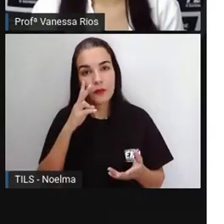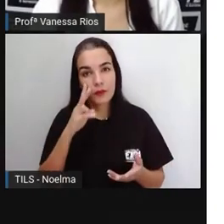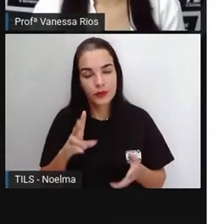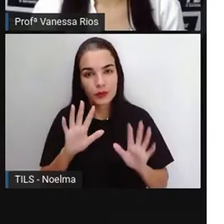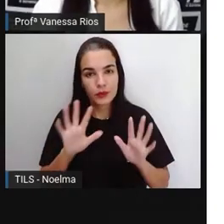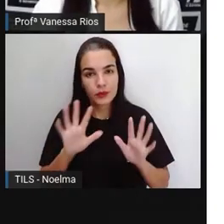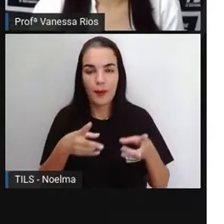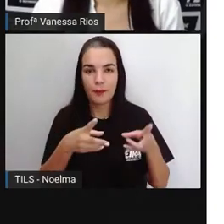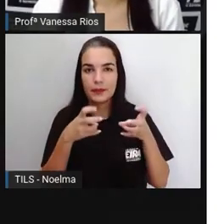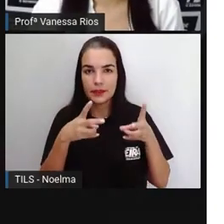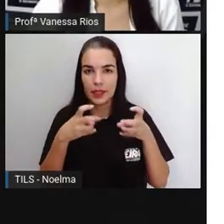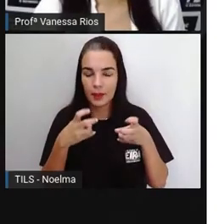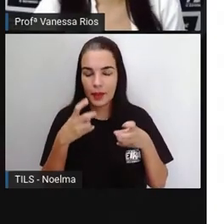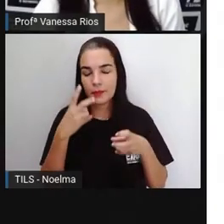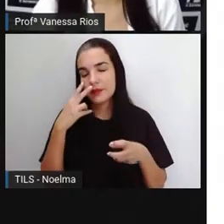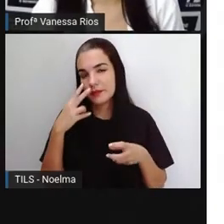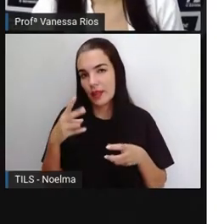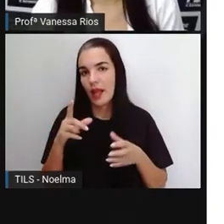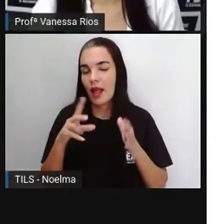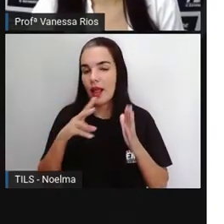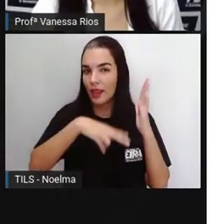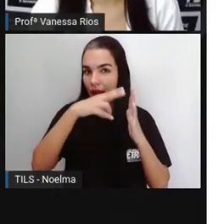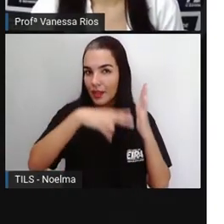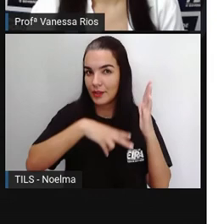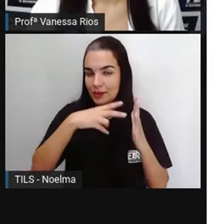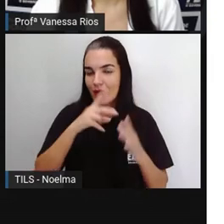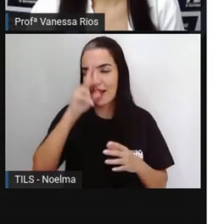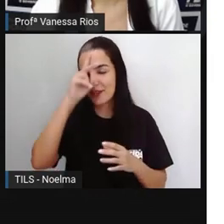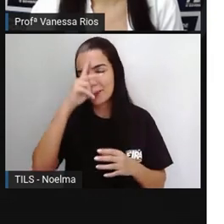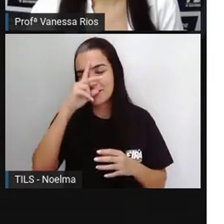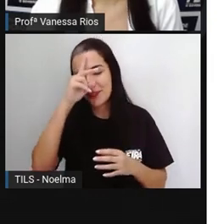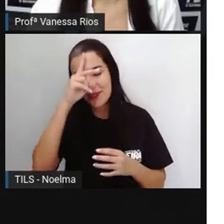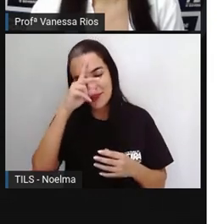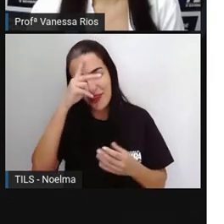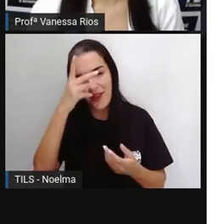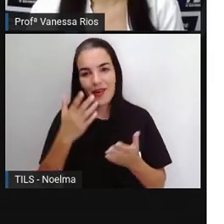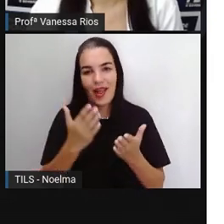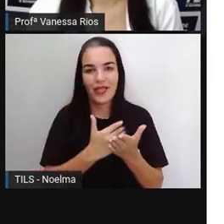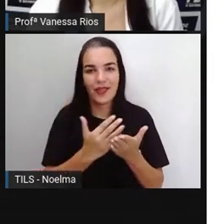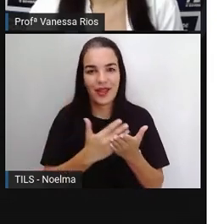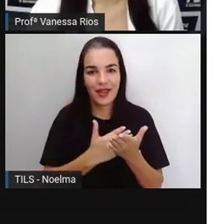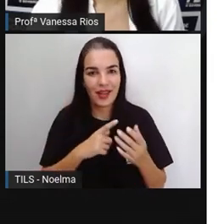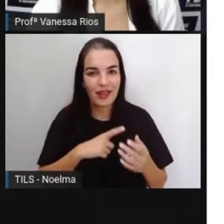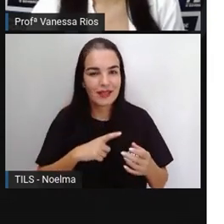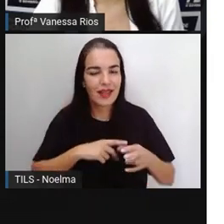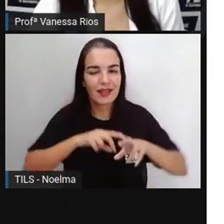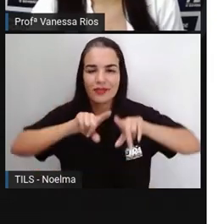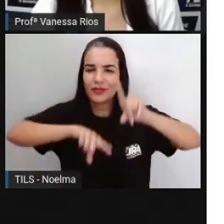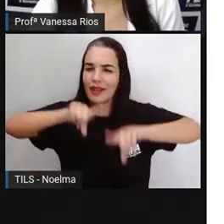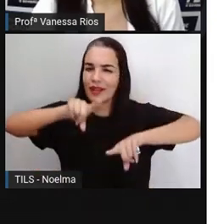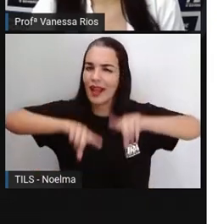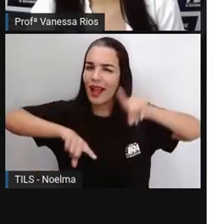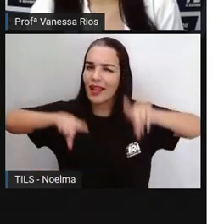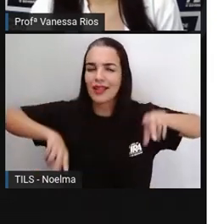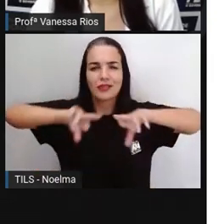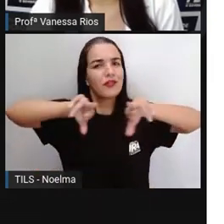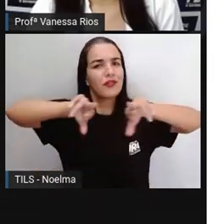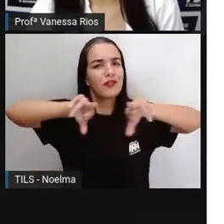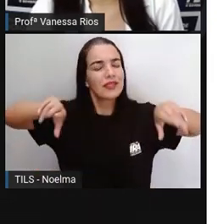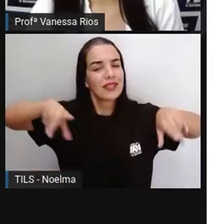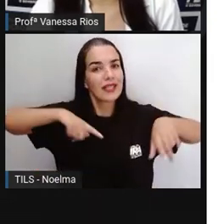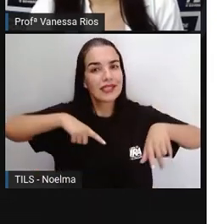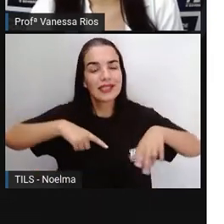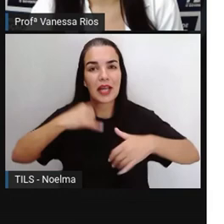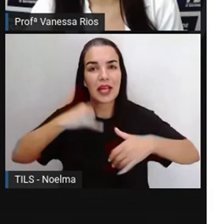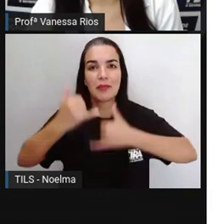aí, através da leitura, da história trazida no livro, o quanto a variedade, a diversidade de brincadeiras, elas